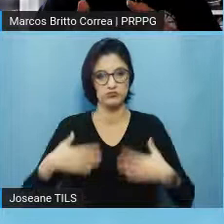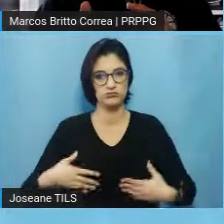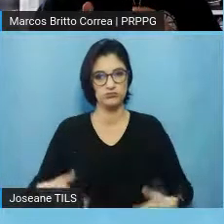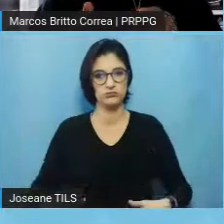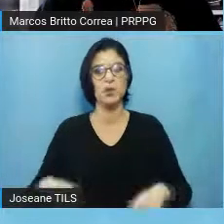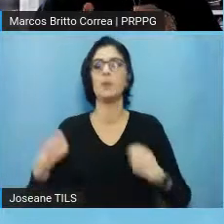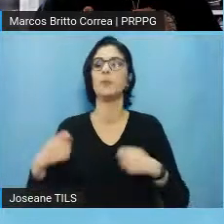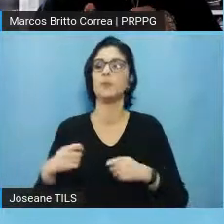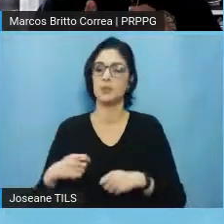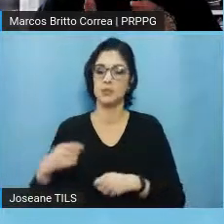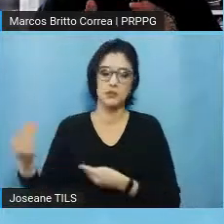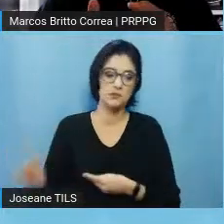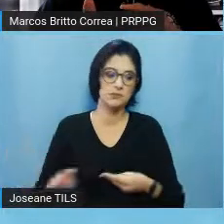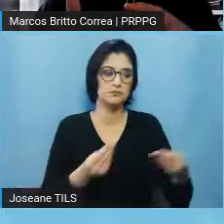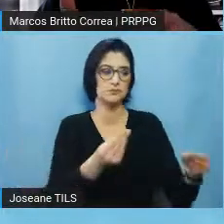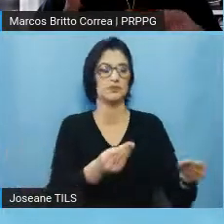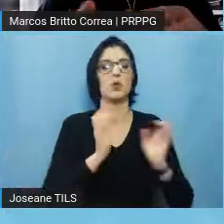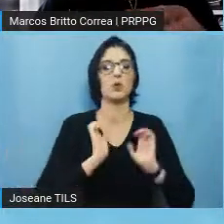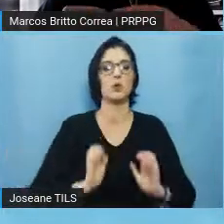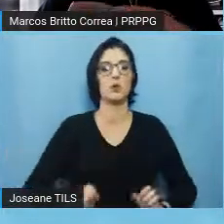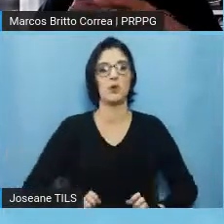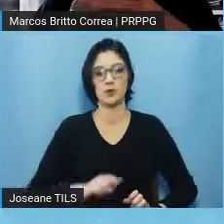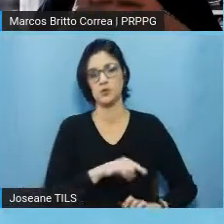avaliação de um comitê de ética em pesquisa.